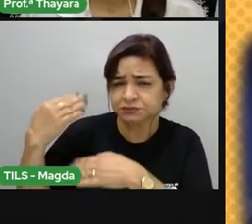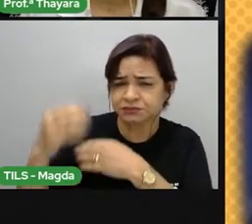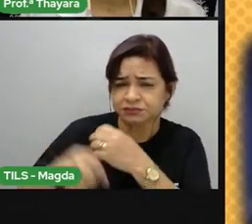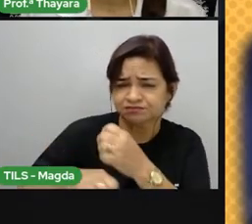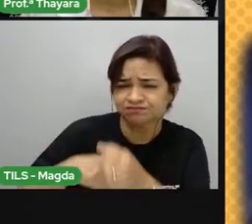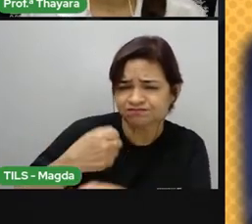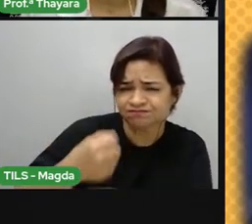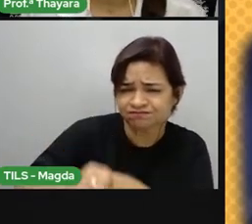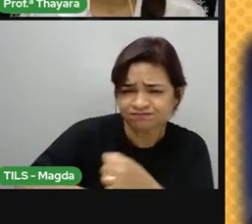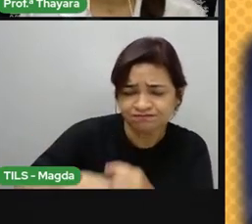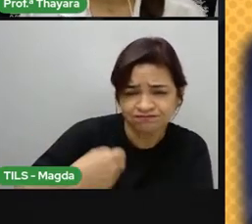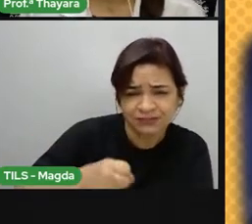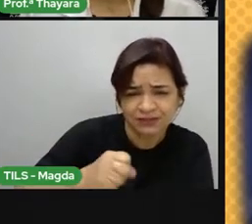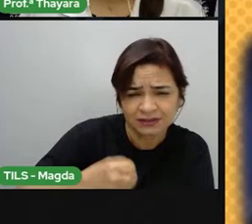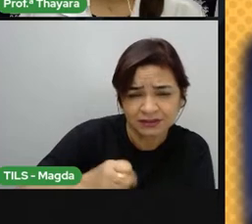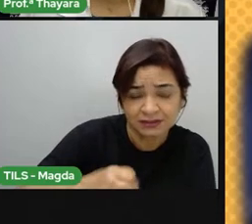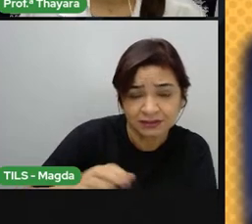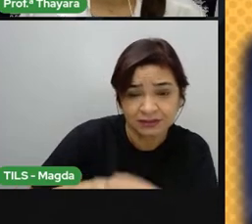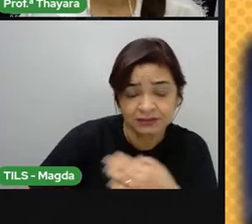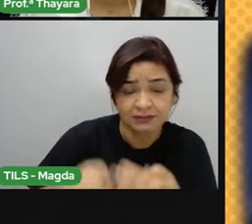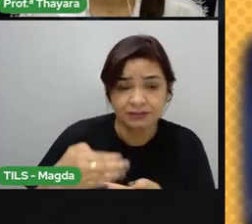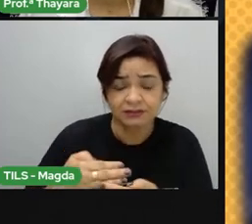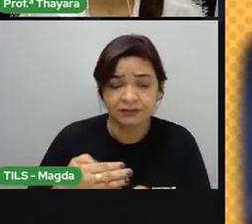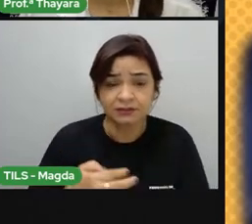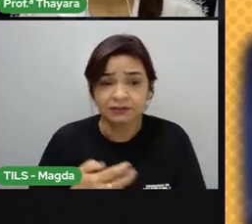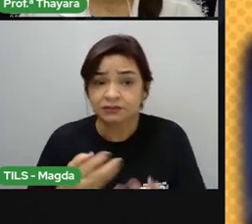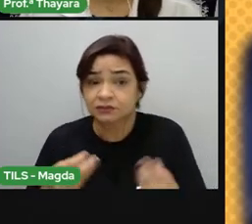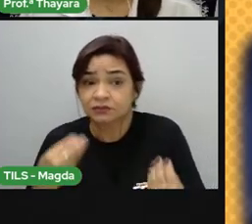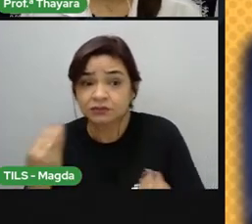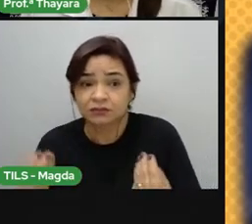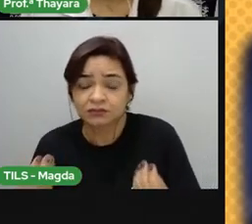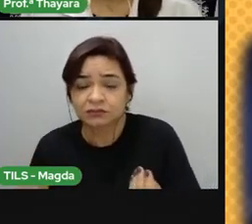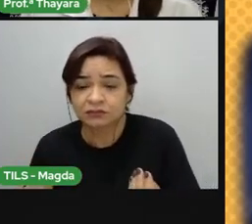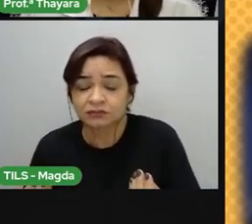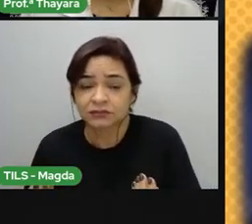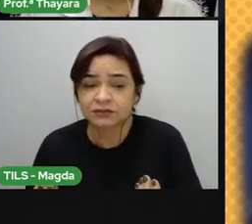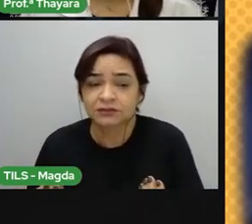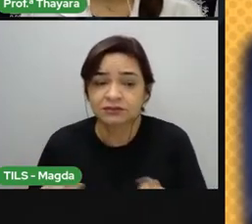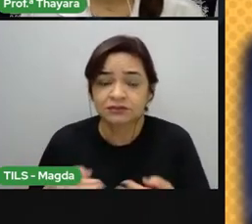milhões de anos e depende de diversas condições ocorrendo ao mesmo tempo.